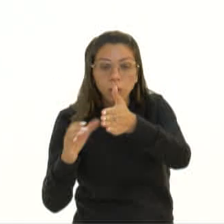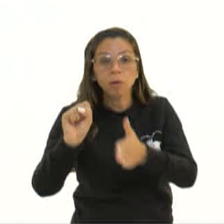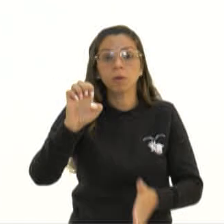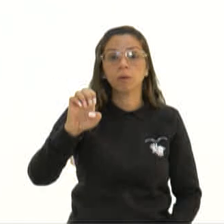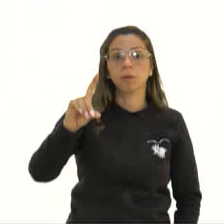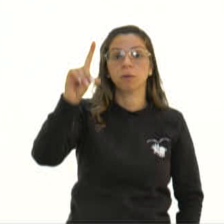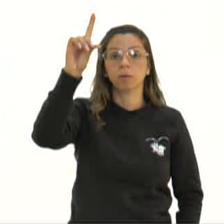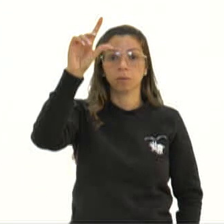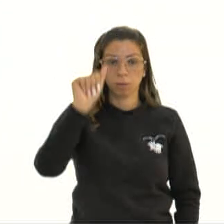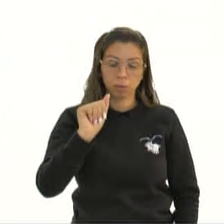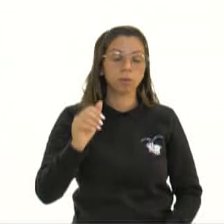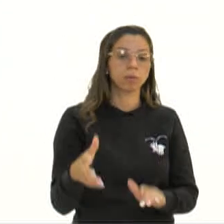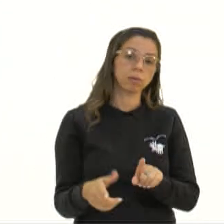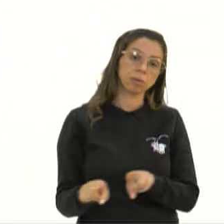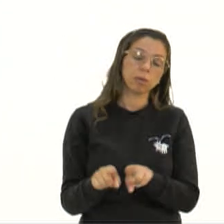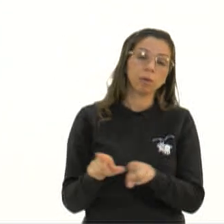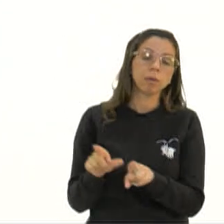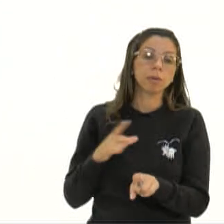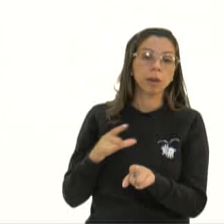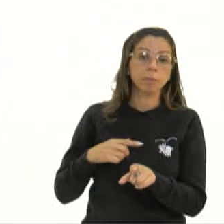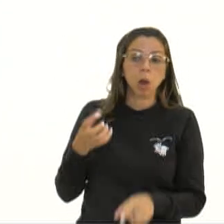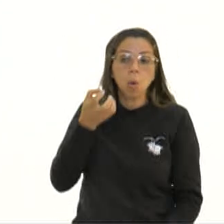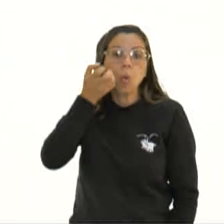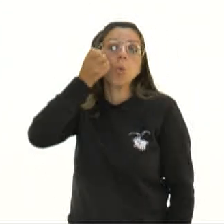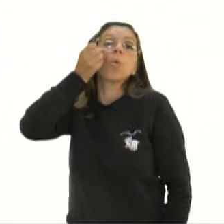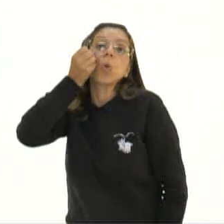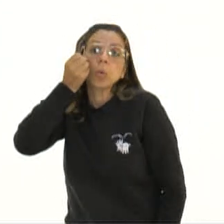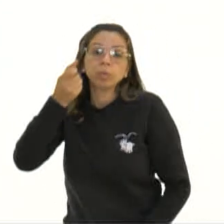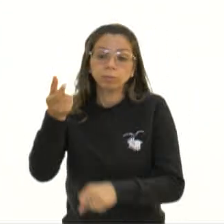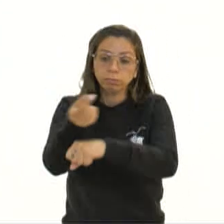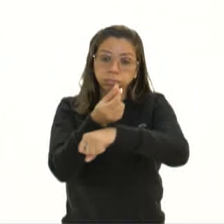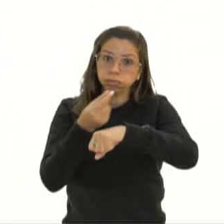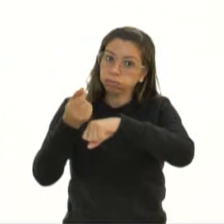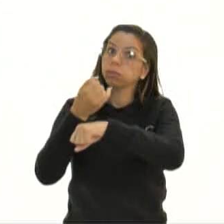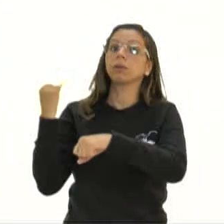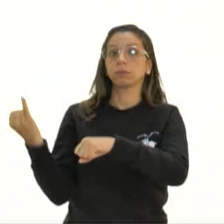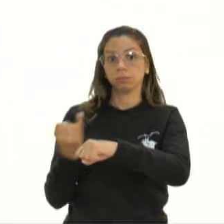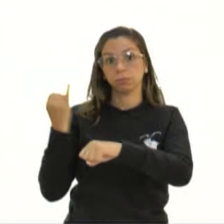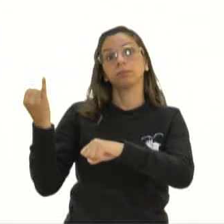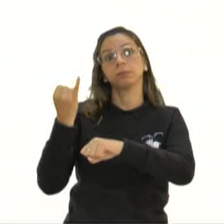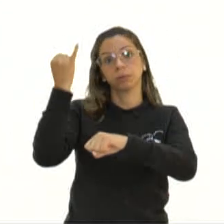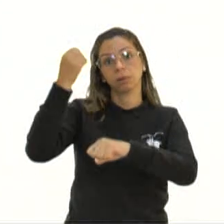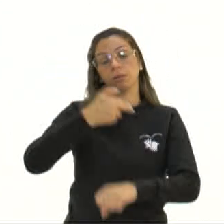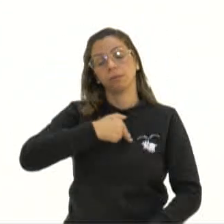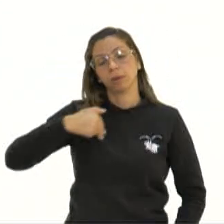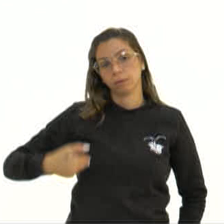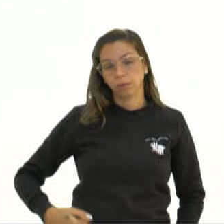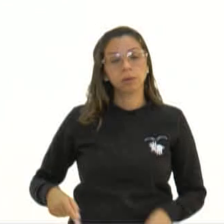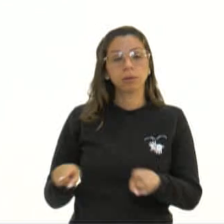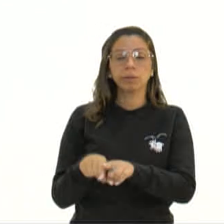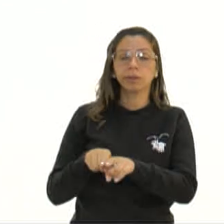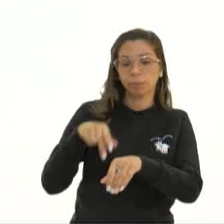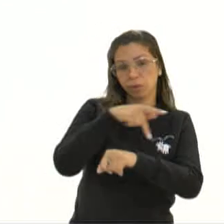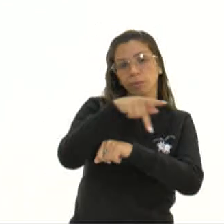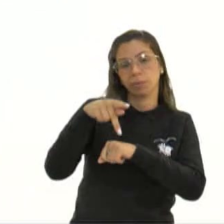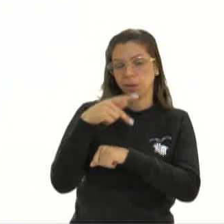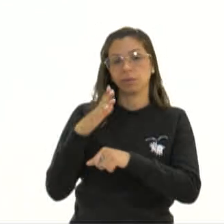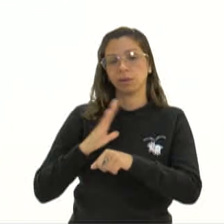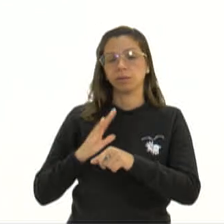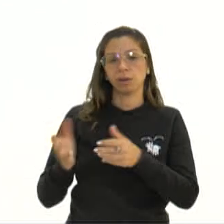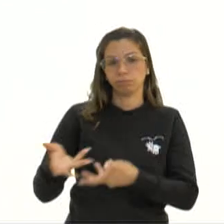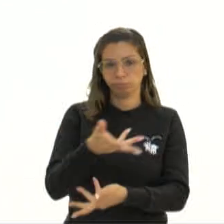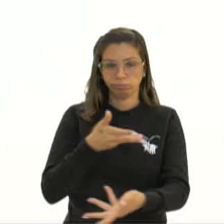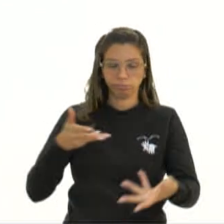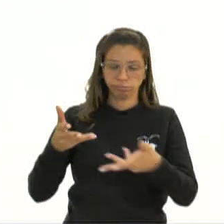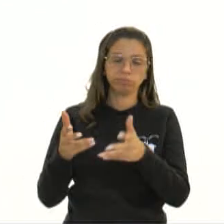gerar aí um lucro, né, um capital importante para a China e os países que estiveram envolvidos, né. E